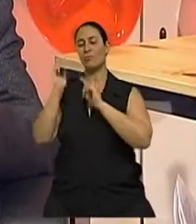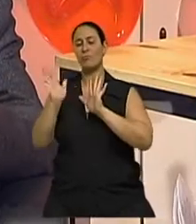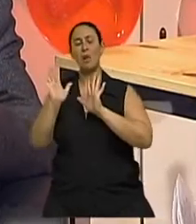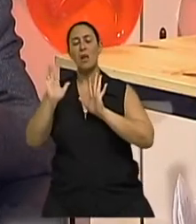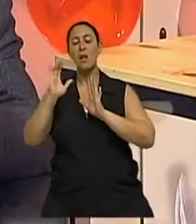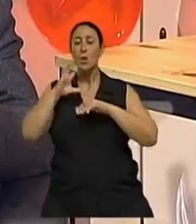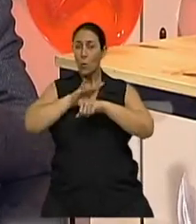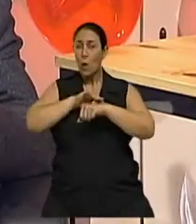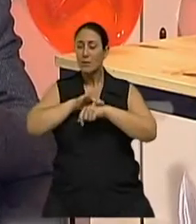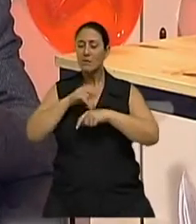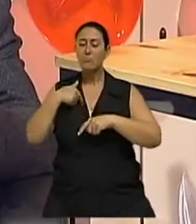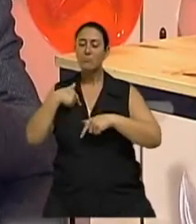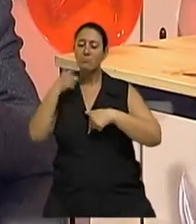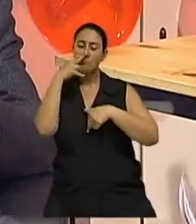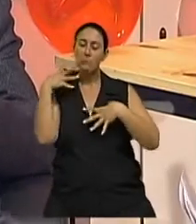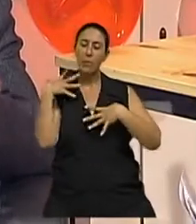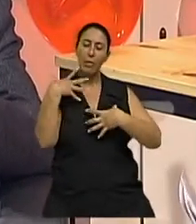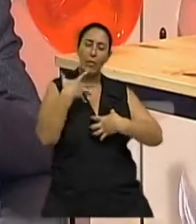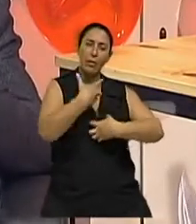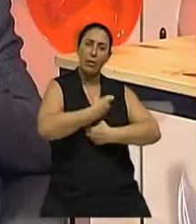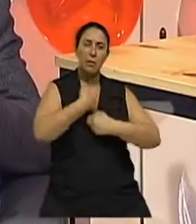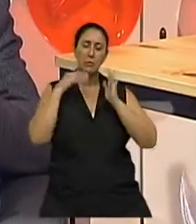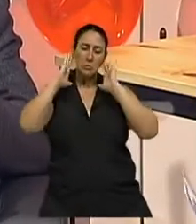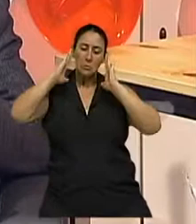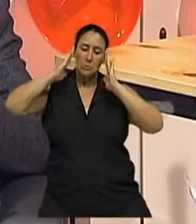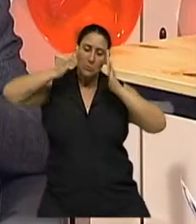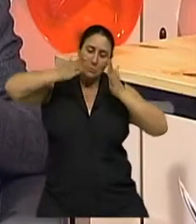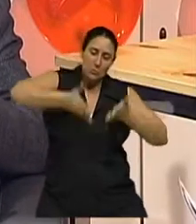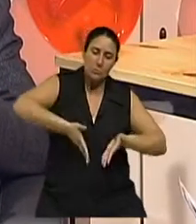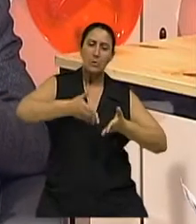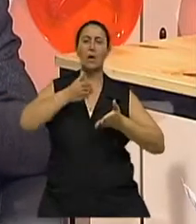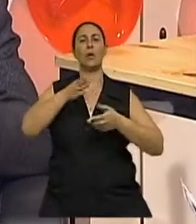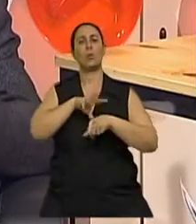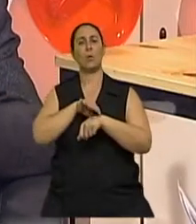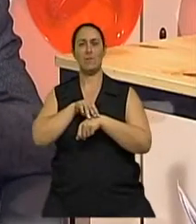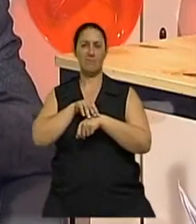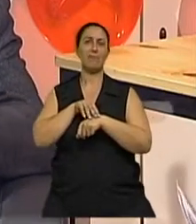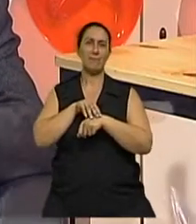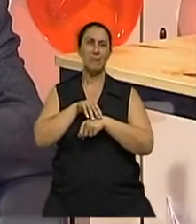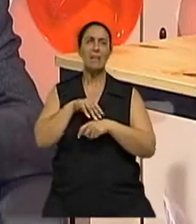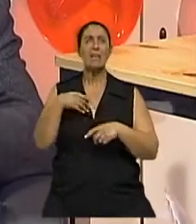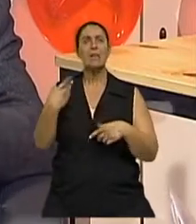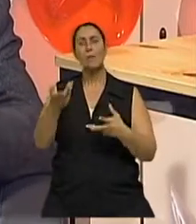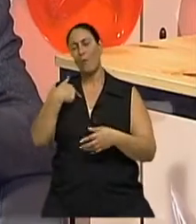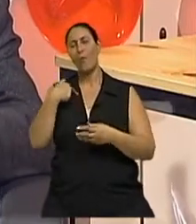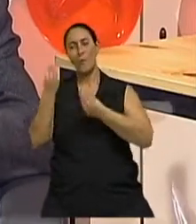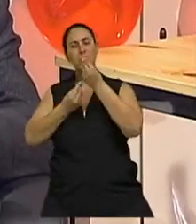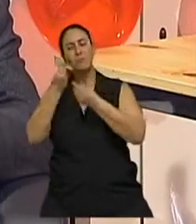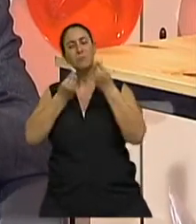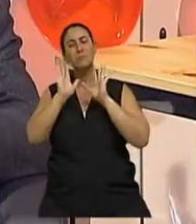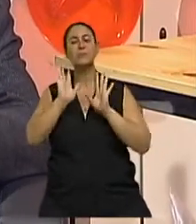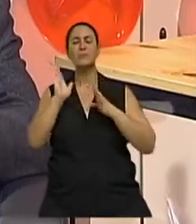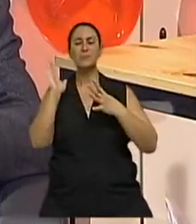doença faz com que ela dê um peso diferente, né? Às situações, né? Então, eu até estava comentando no intervalo